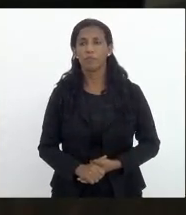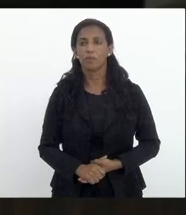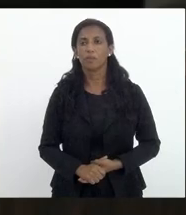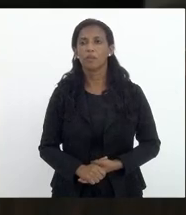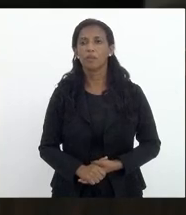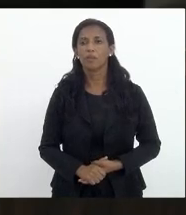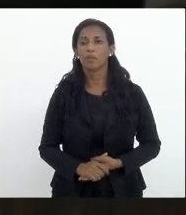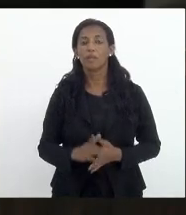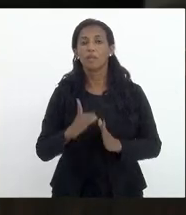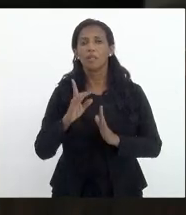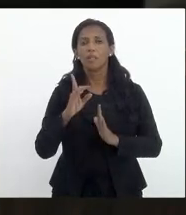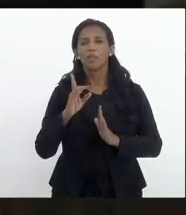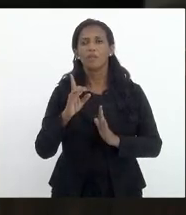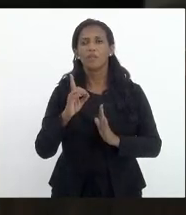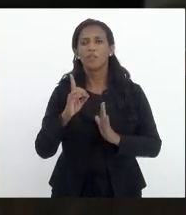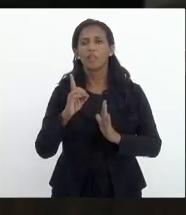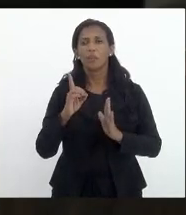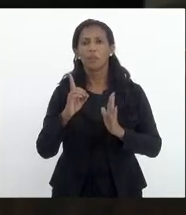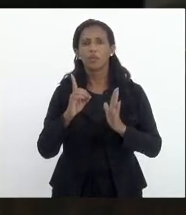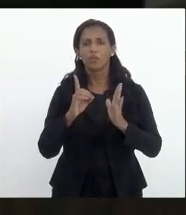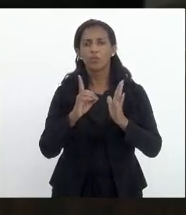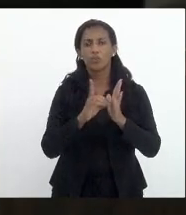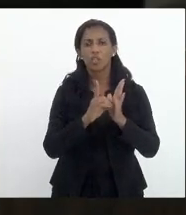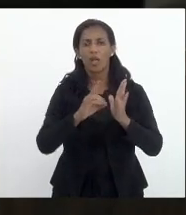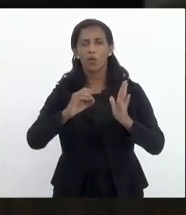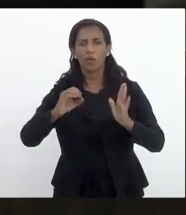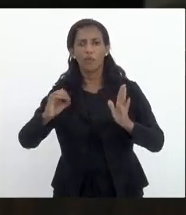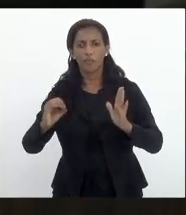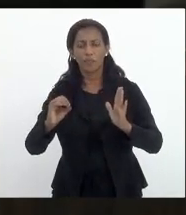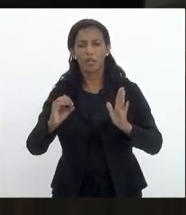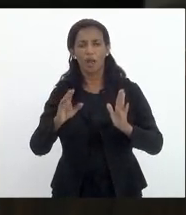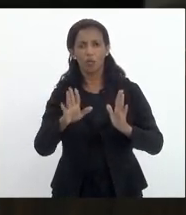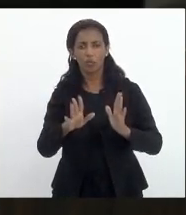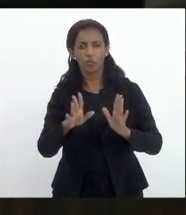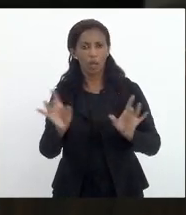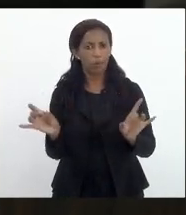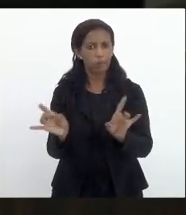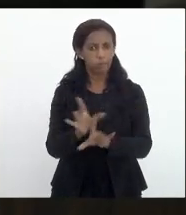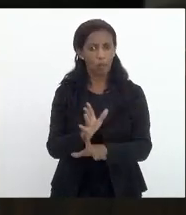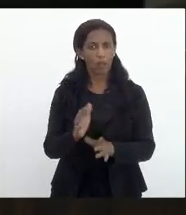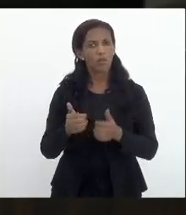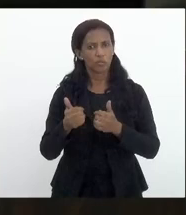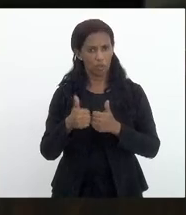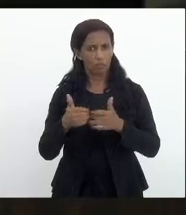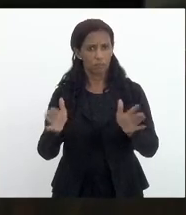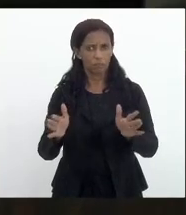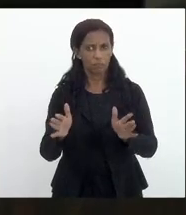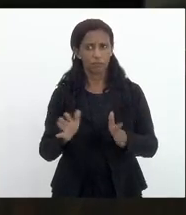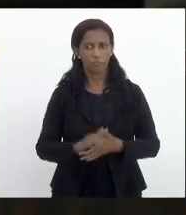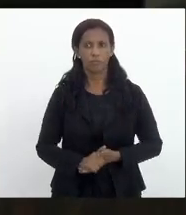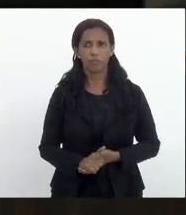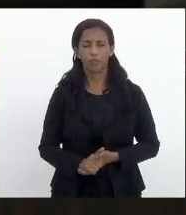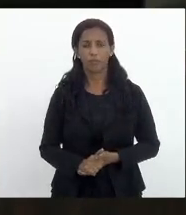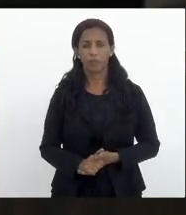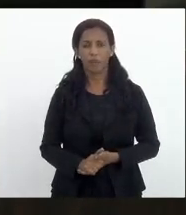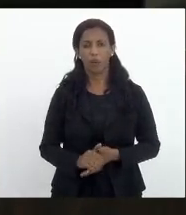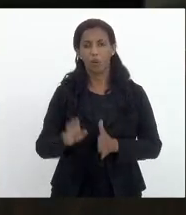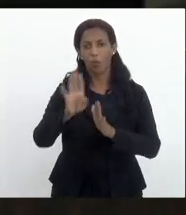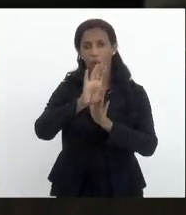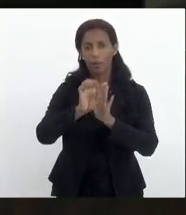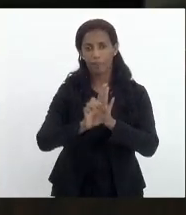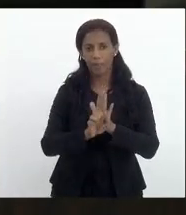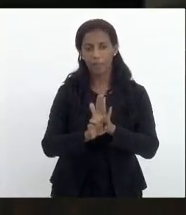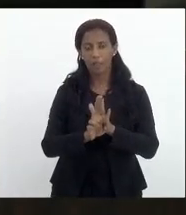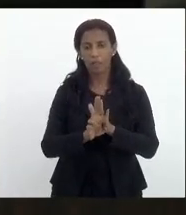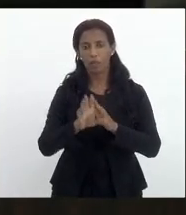Fizemos um diário oficial extra, mais cinco, dez minutos, vai estar no ar, com admissibilidade da emenda condicional,